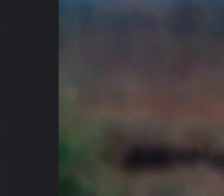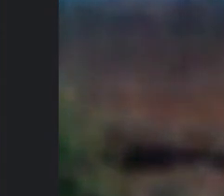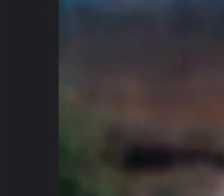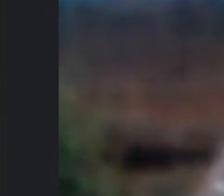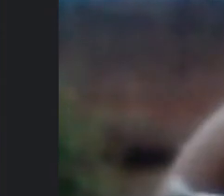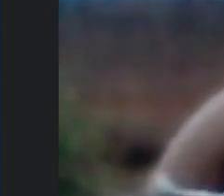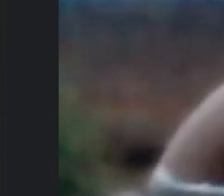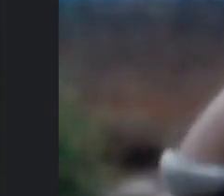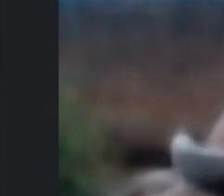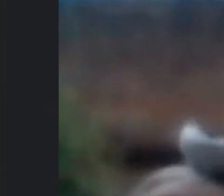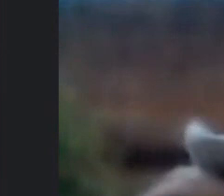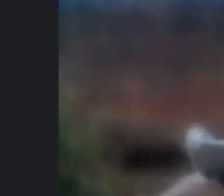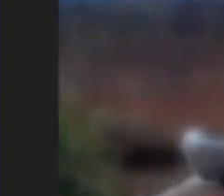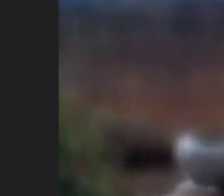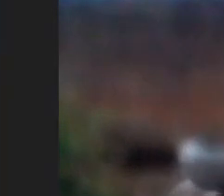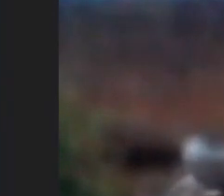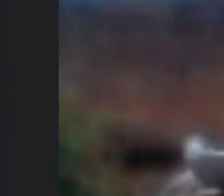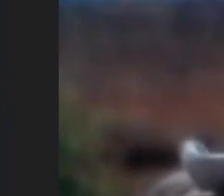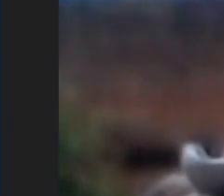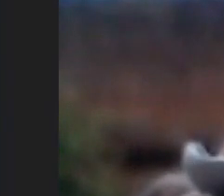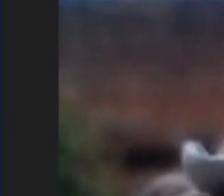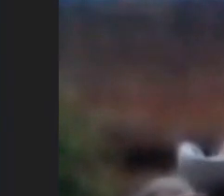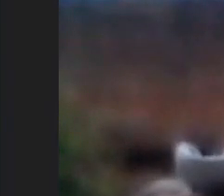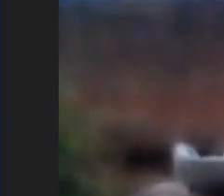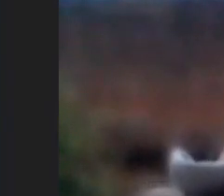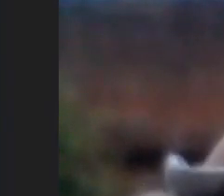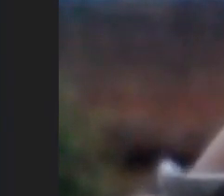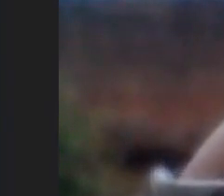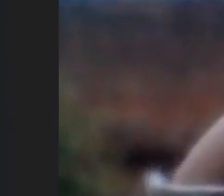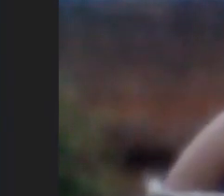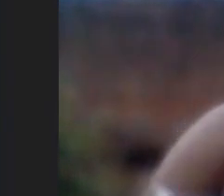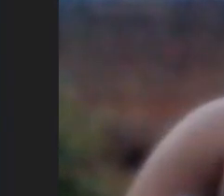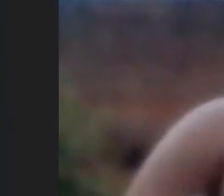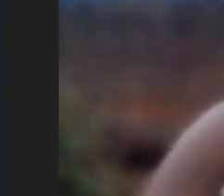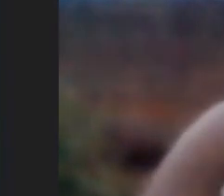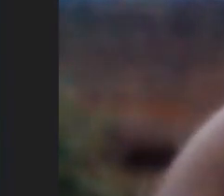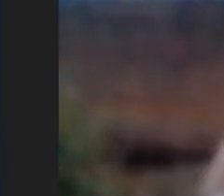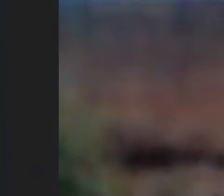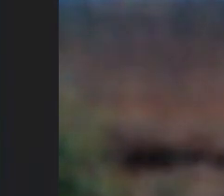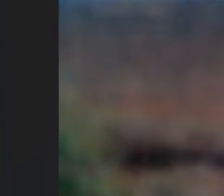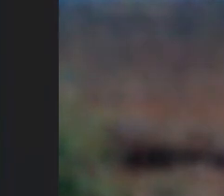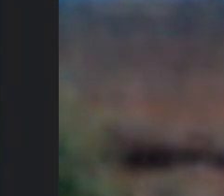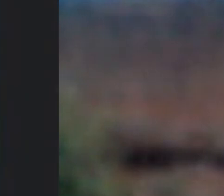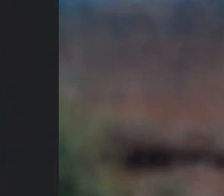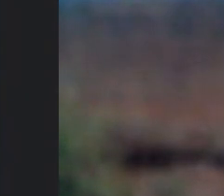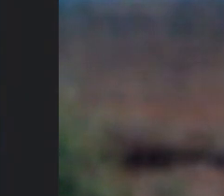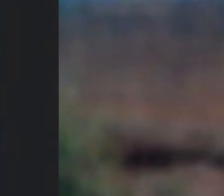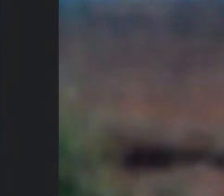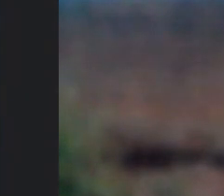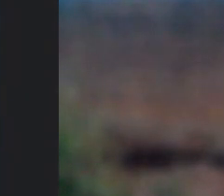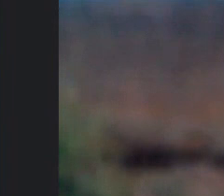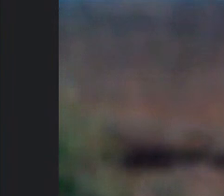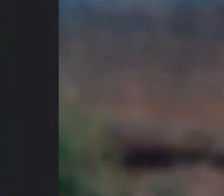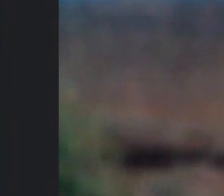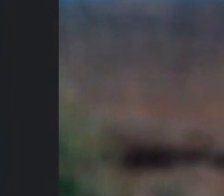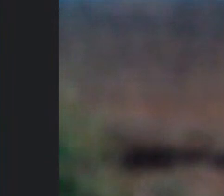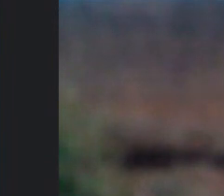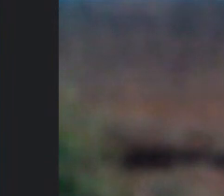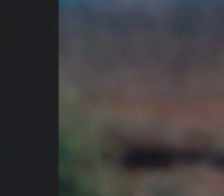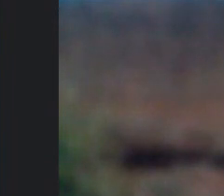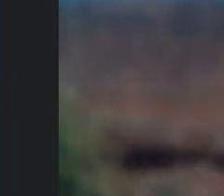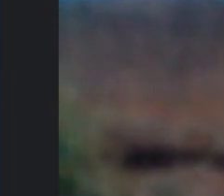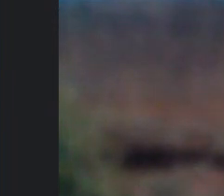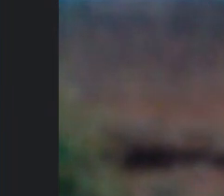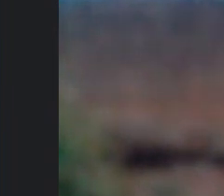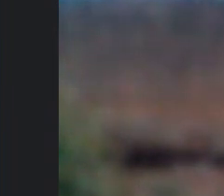hoje muitas pessoas carregam essa bandeira da mestizagem né como algo bonito como algo bom né eu acho que a minha fala vai muito nesse